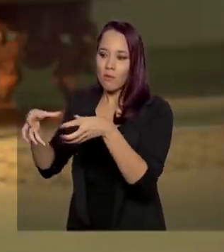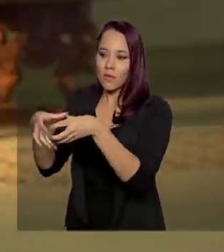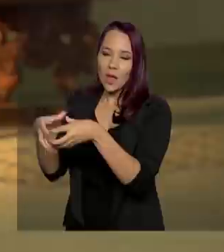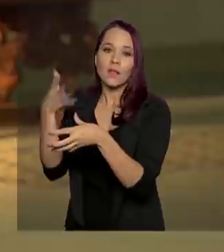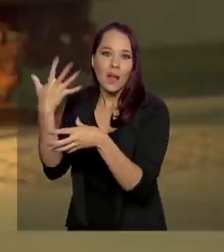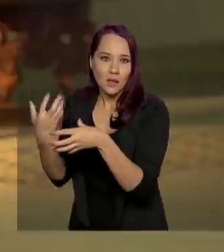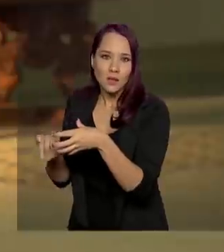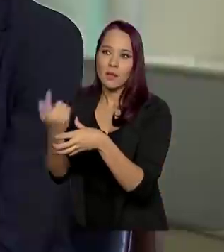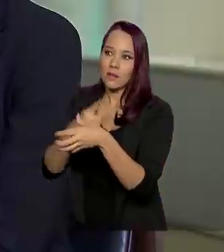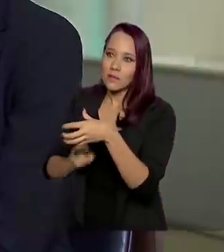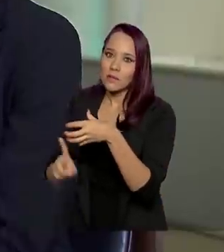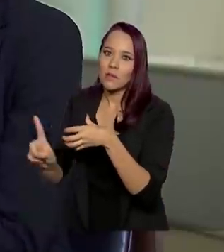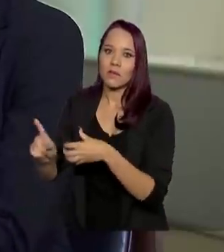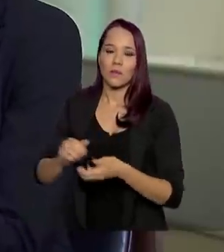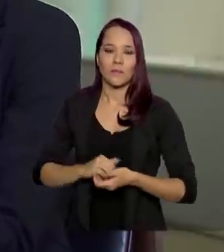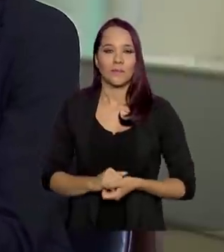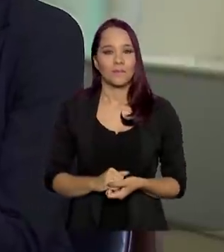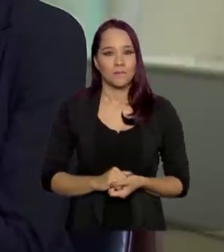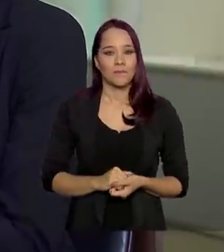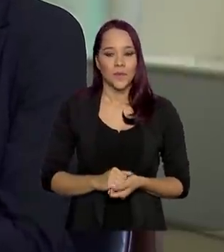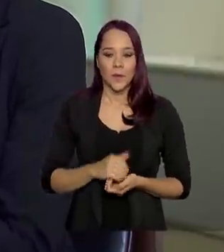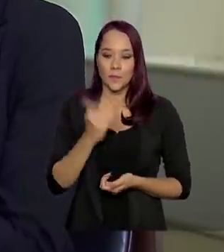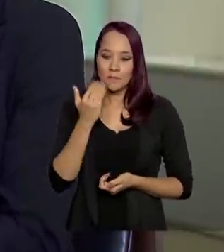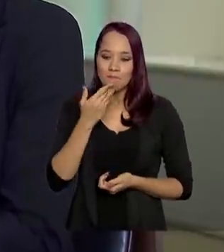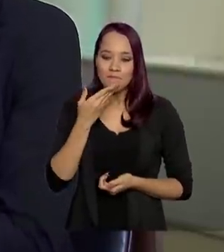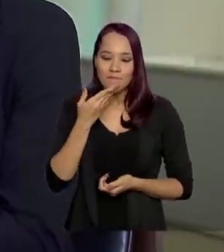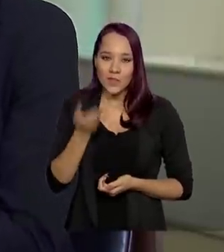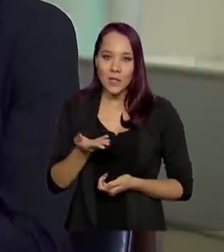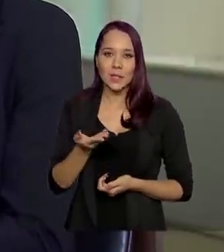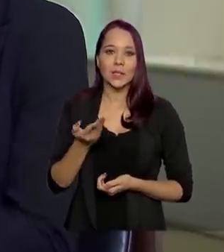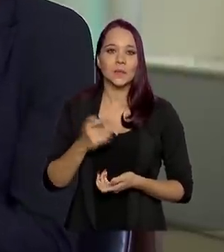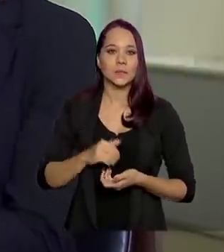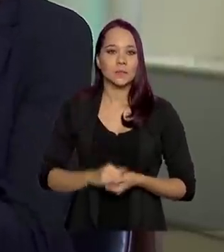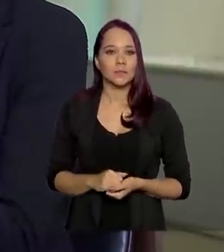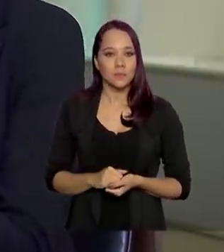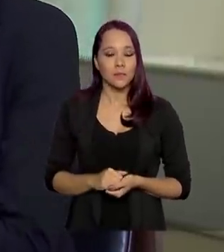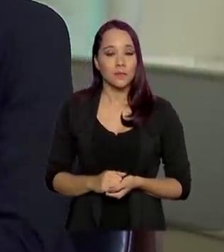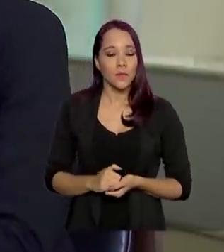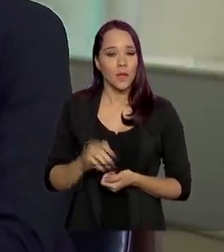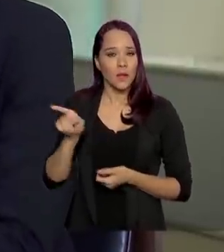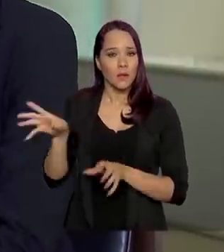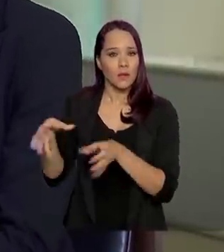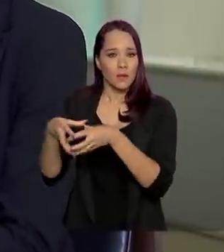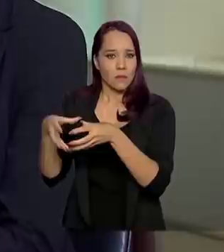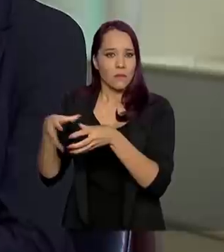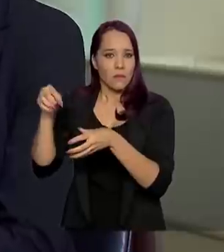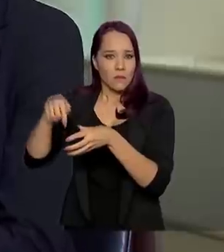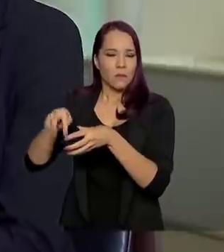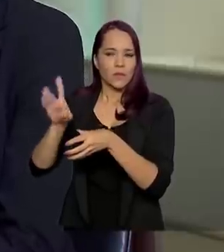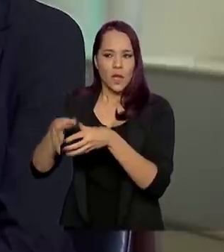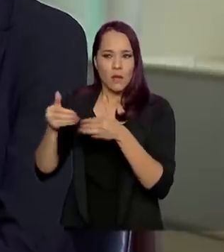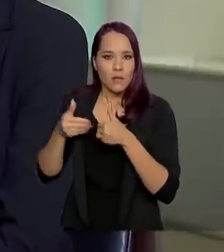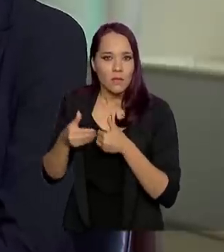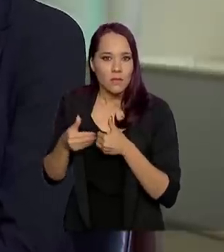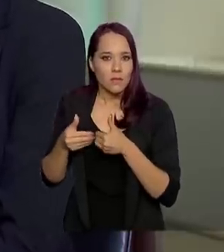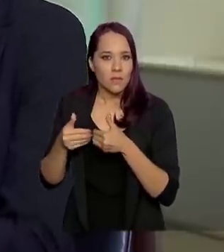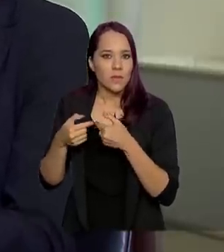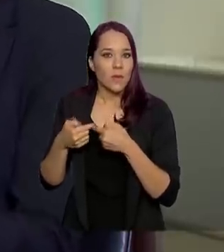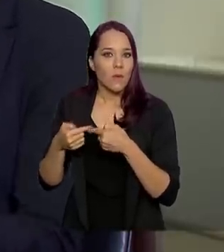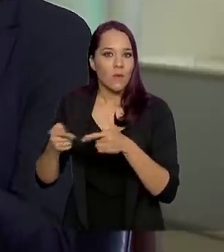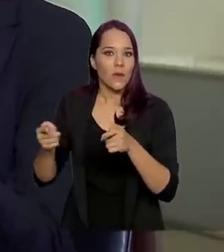permita fazer isso. Bom, aproveitando que o senhor falou das UAPs novamente, além dessas unidades, estão sendo inauguradas